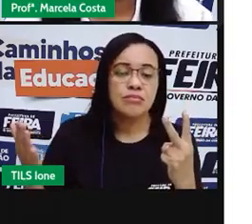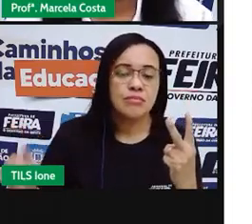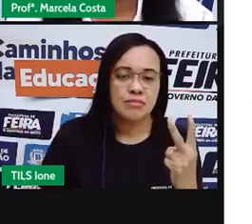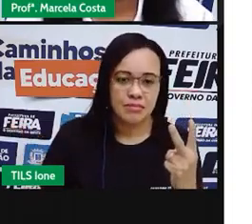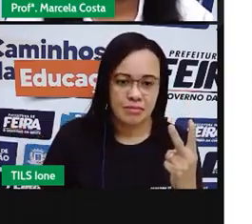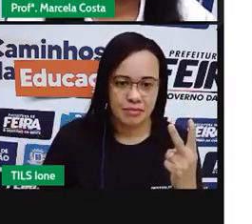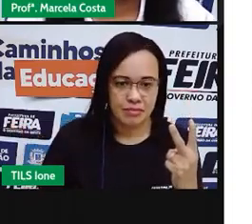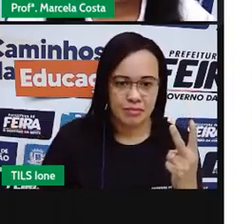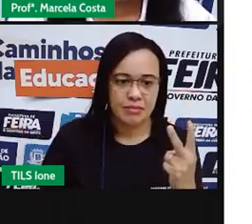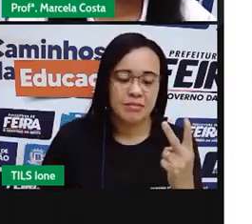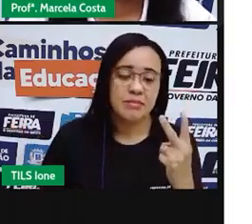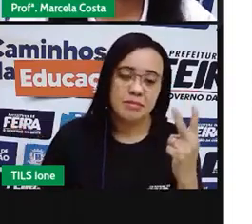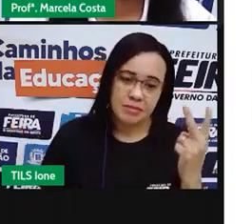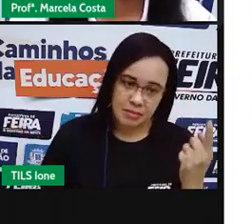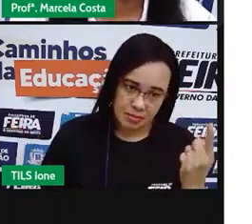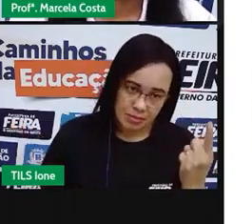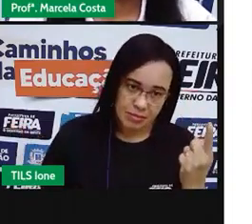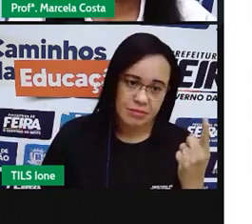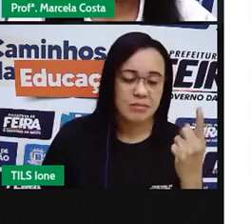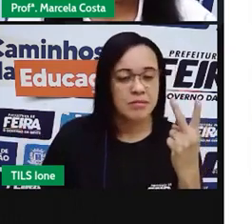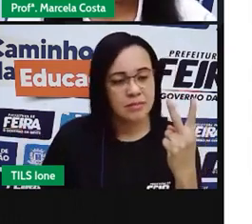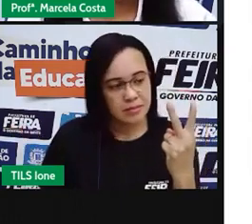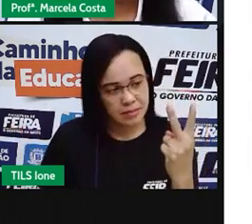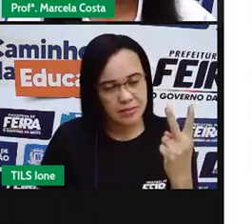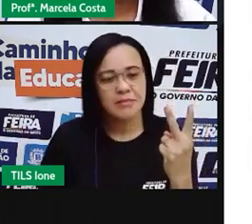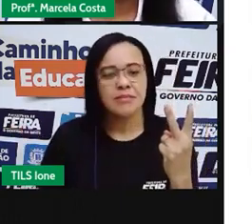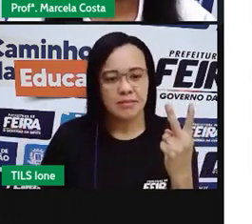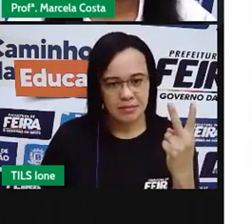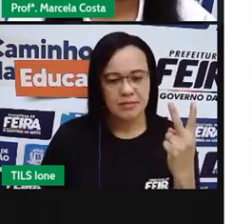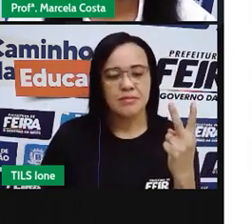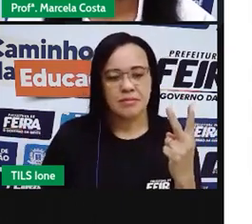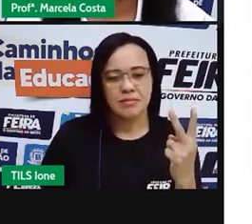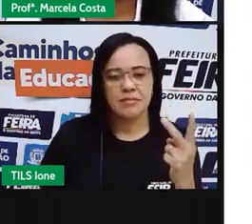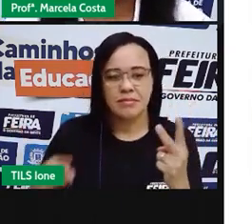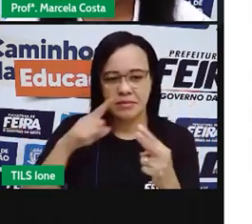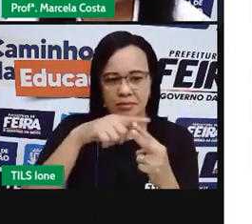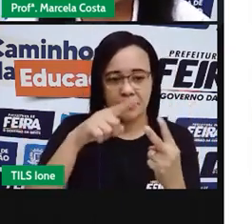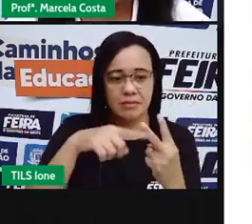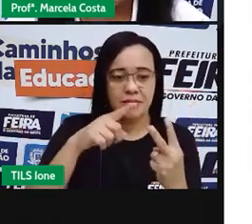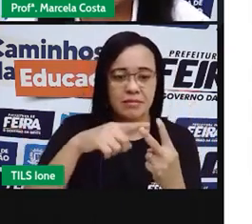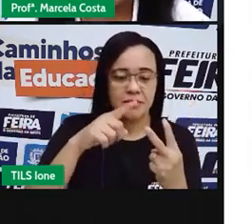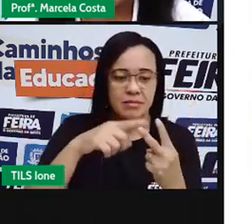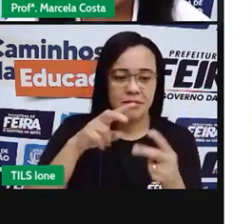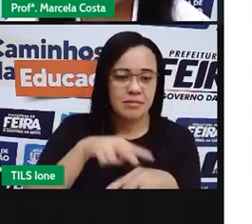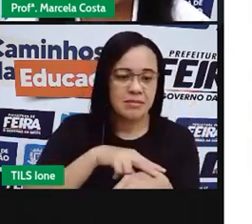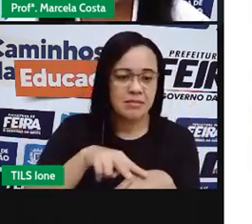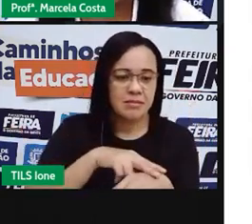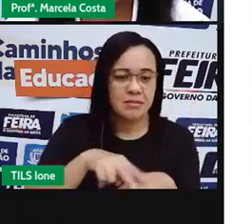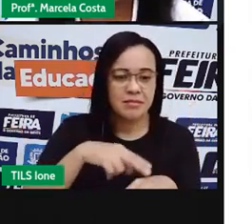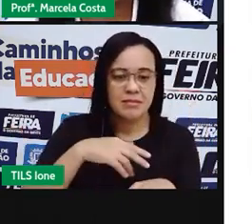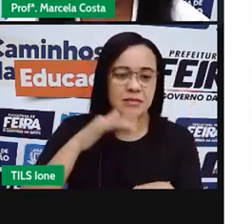uma duas então ficou duas peras